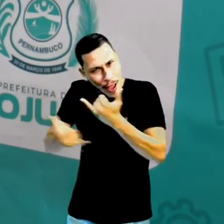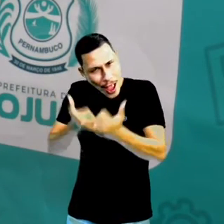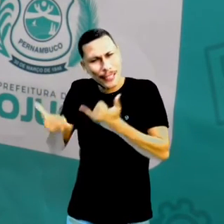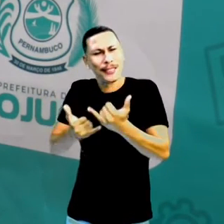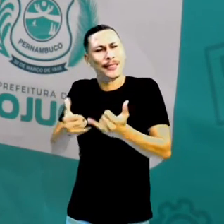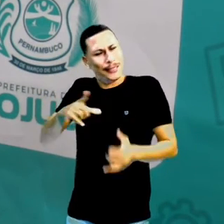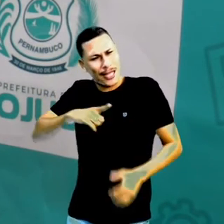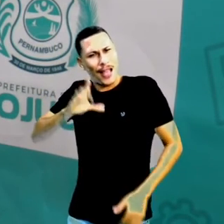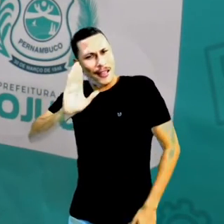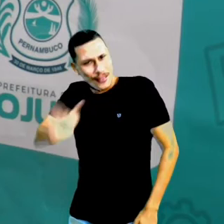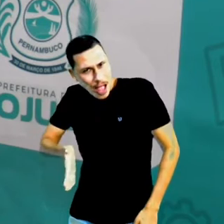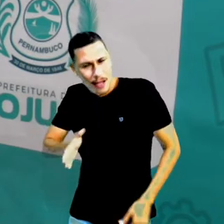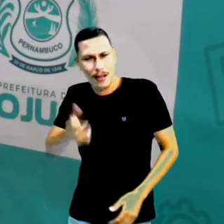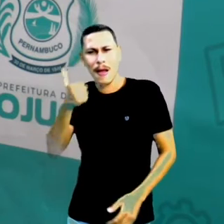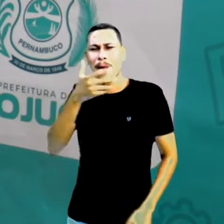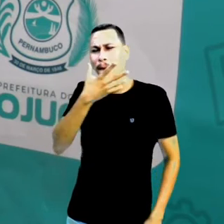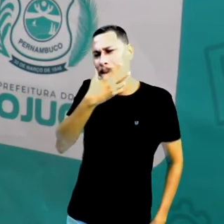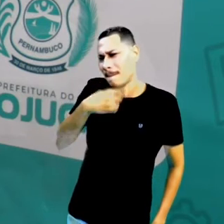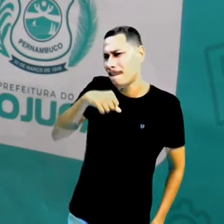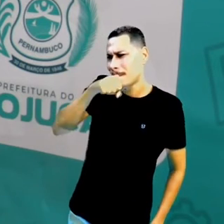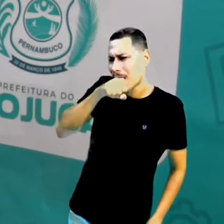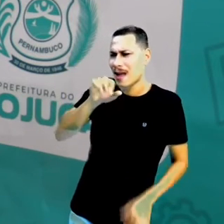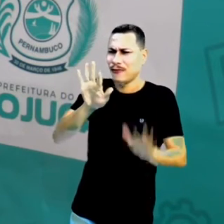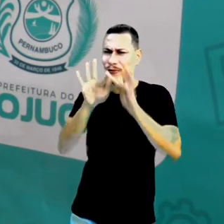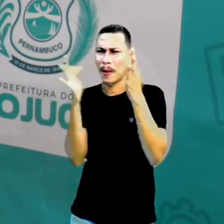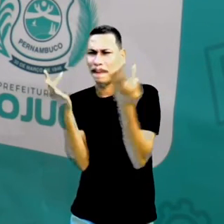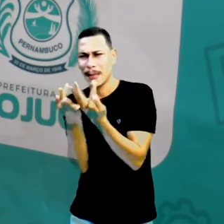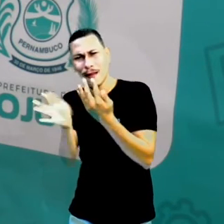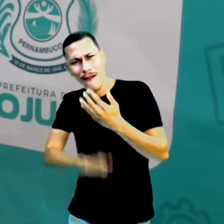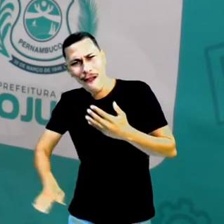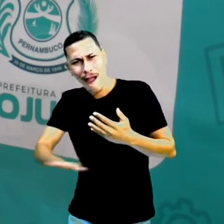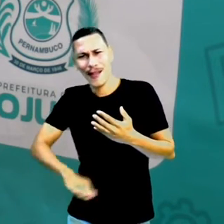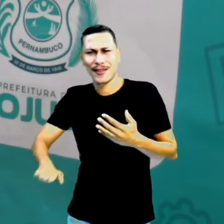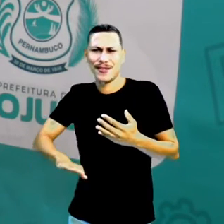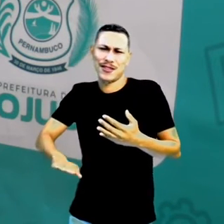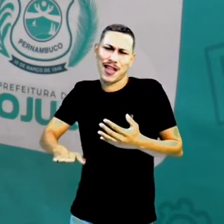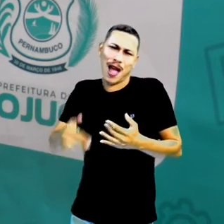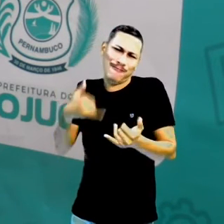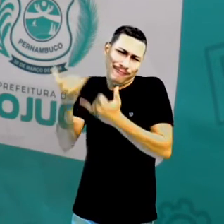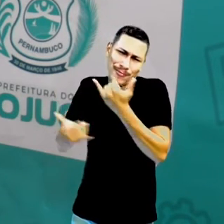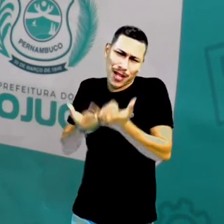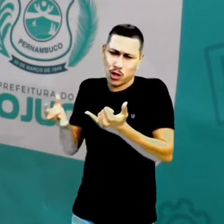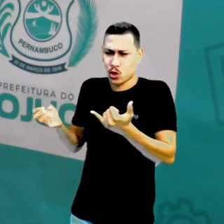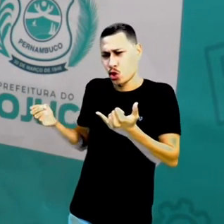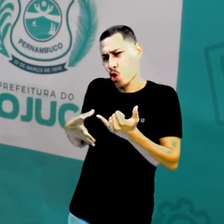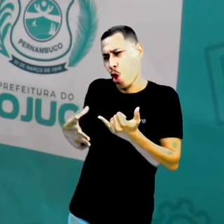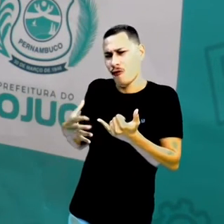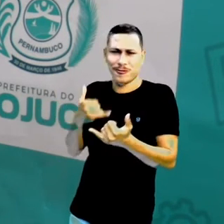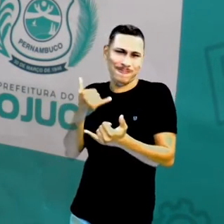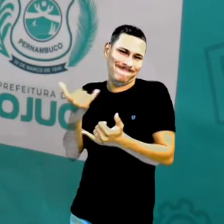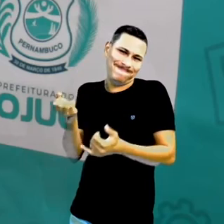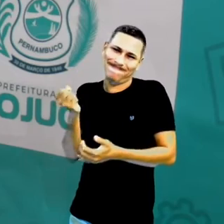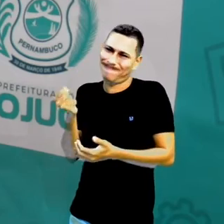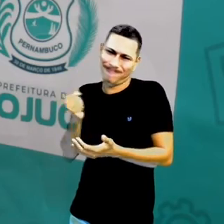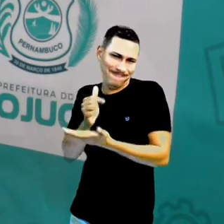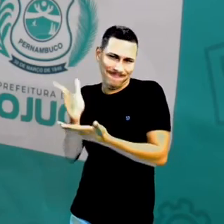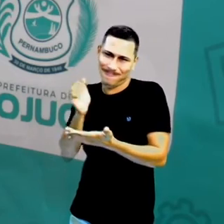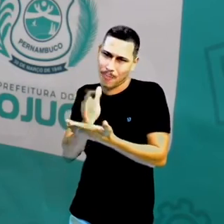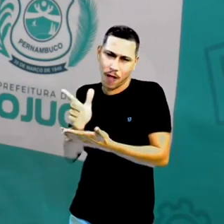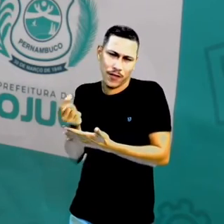das crianças não tinham condições de estar comprando brinquedos novos Então, usavam muito a criatividade